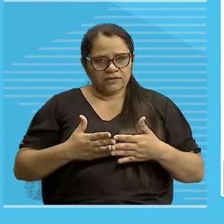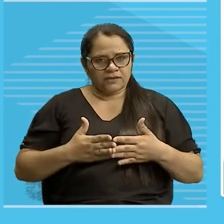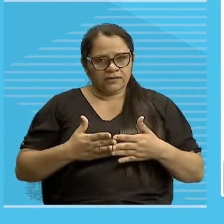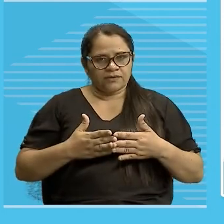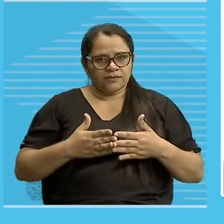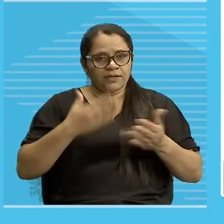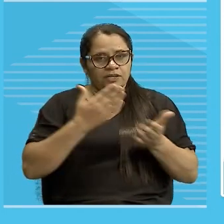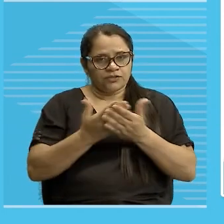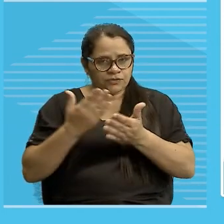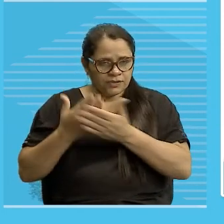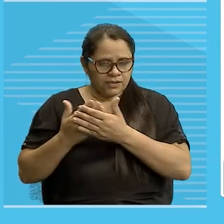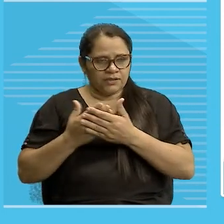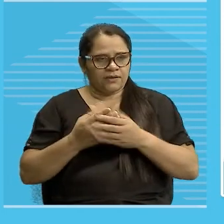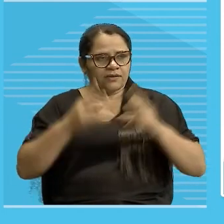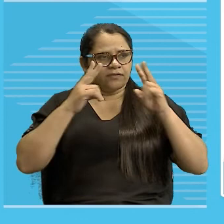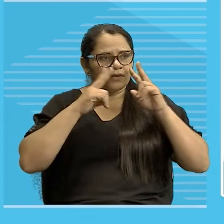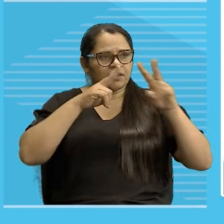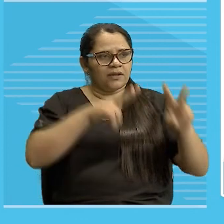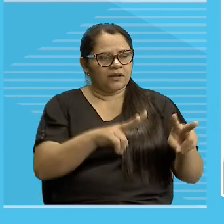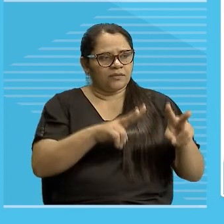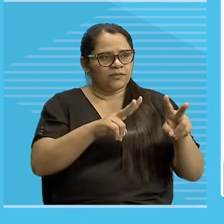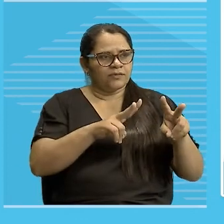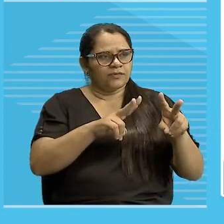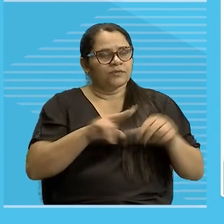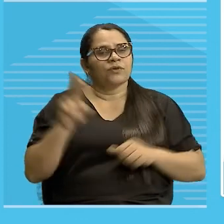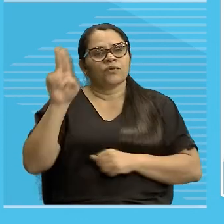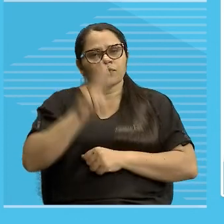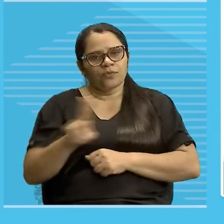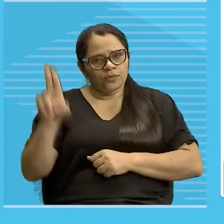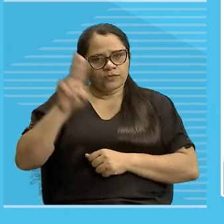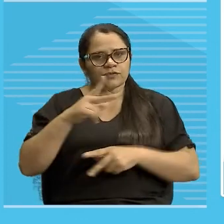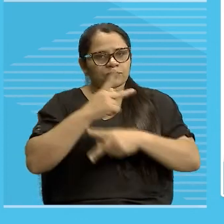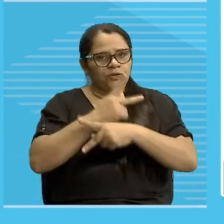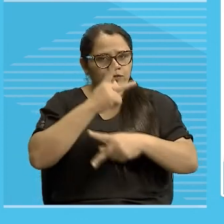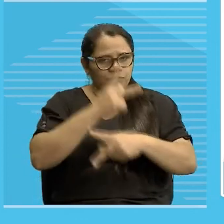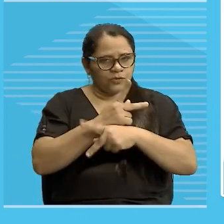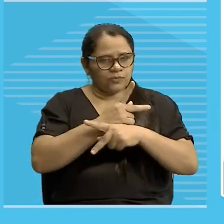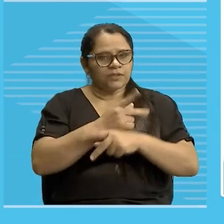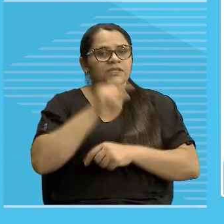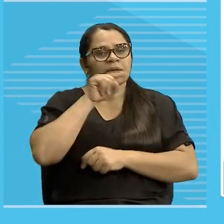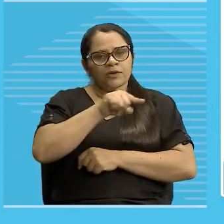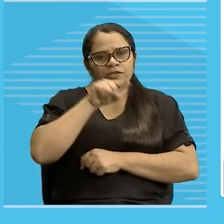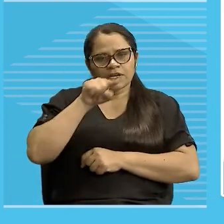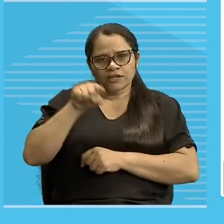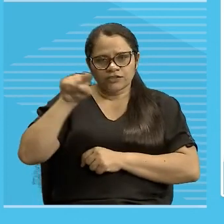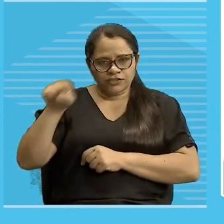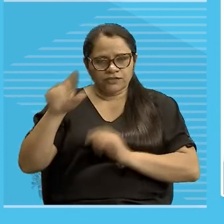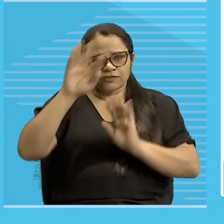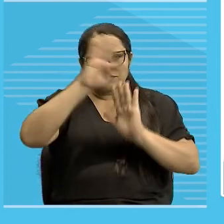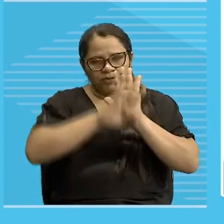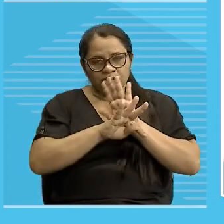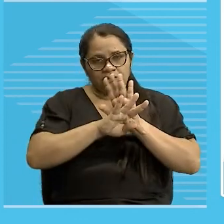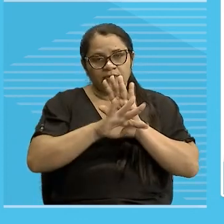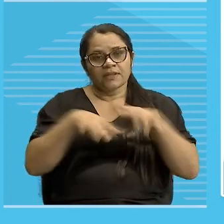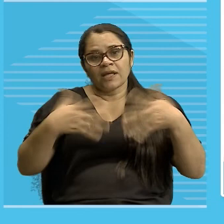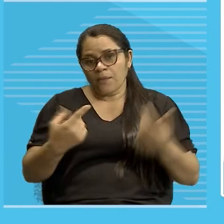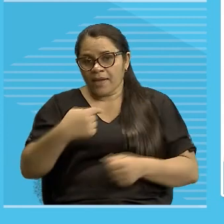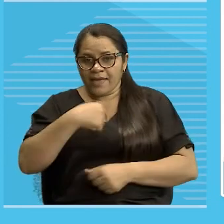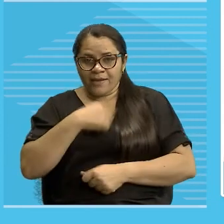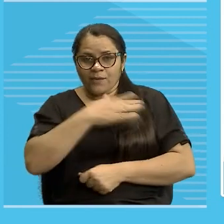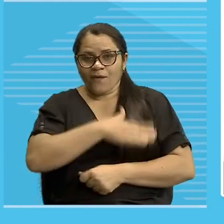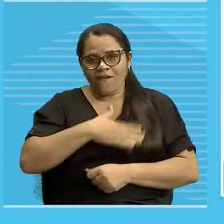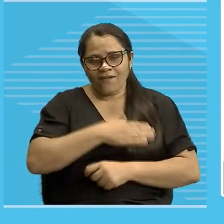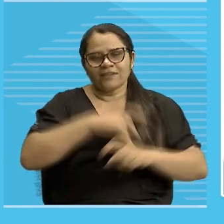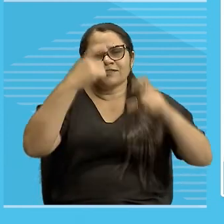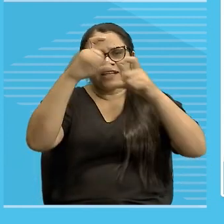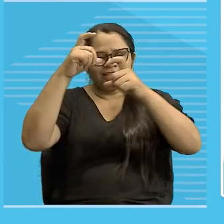lá, ver, o emprego dos pronomes demonstrativos, aí, em contexto, né, eu gosto muito das tirinhas, gente, vou até indicar aqui, se vocês